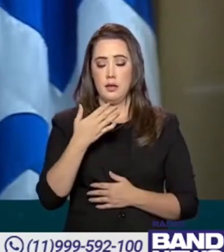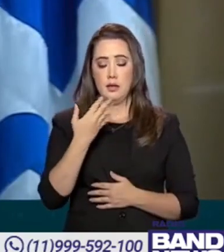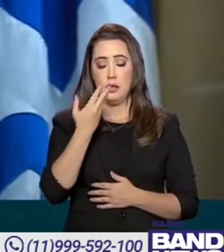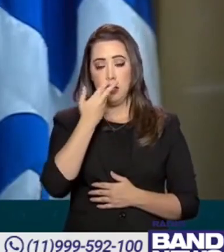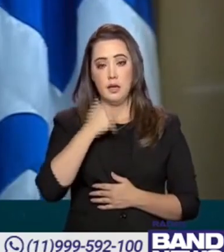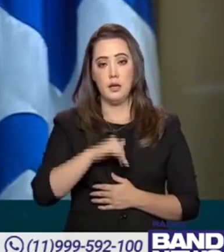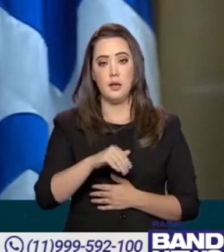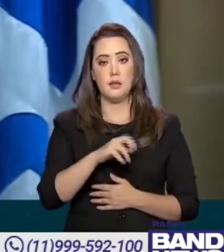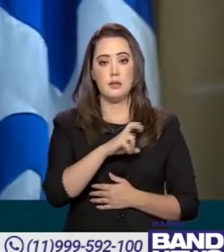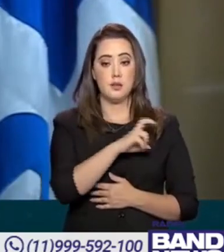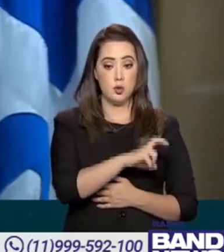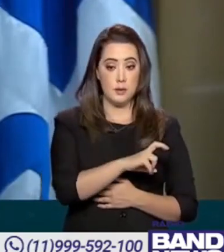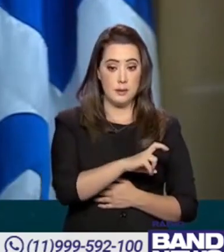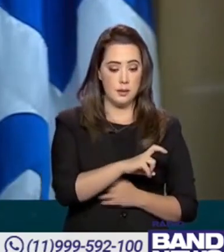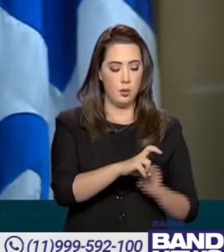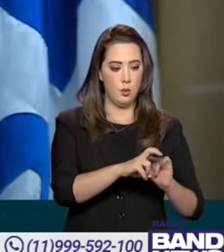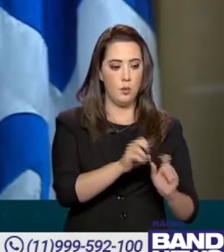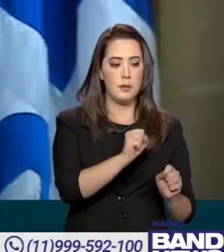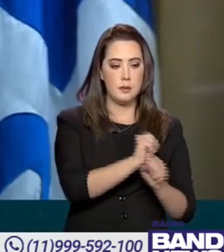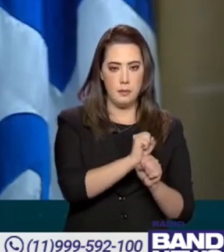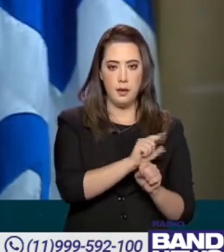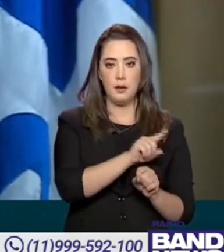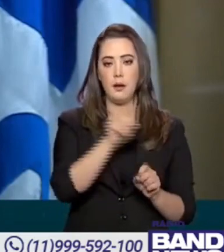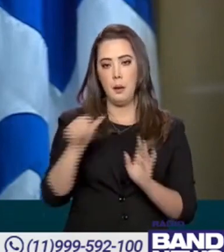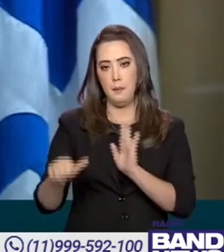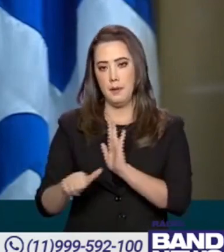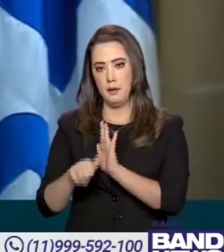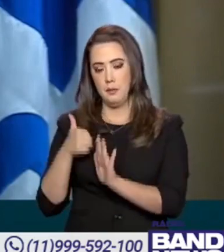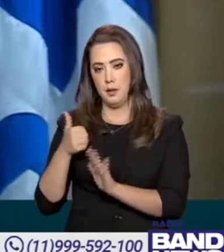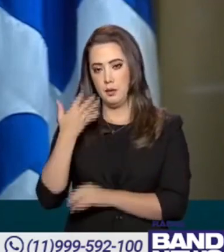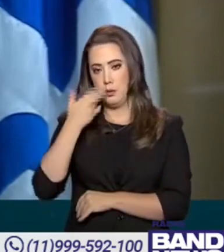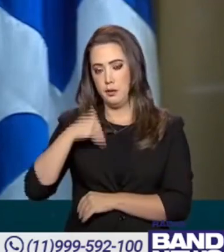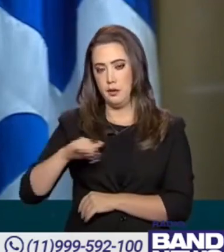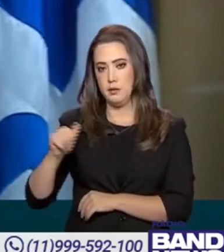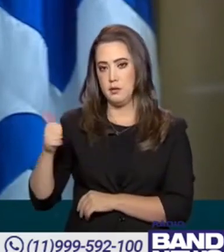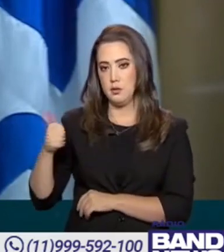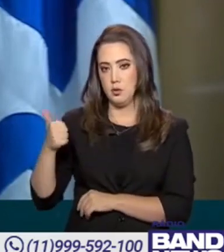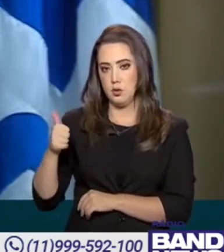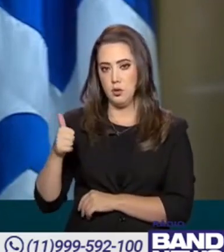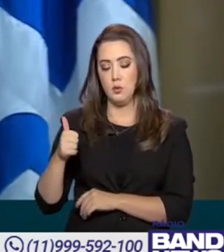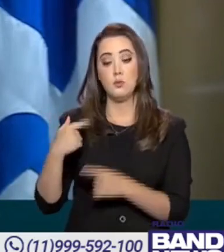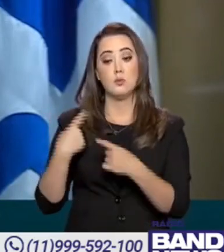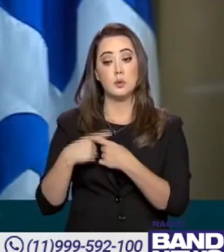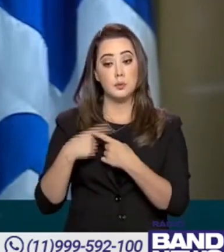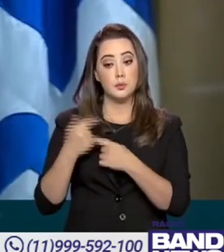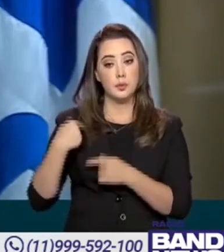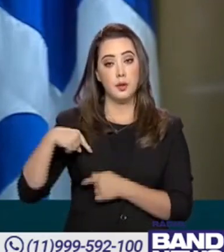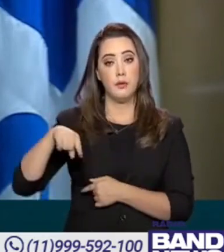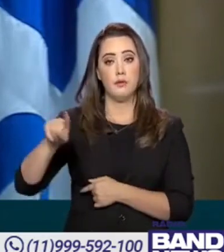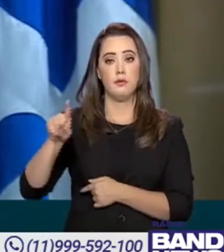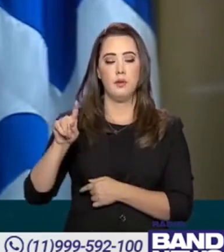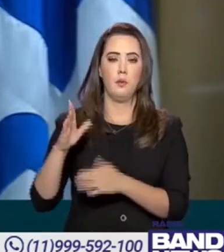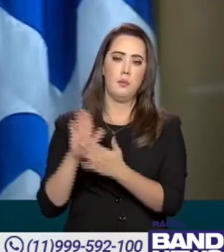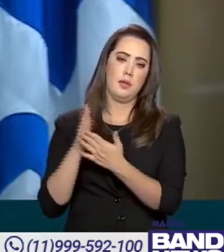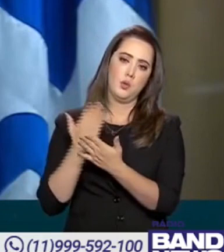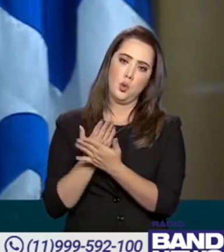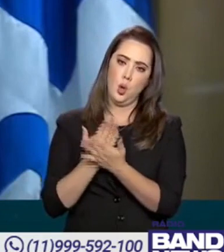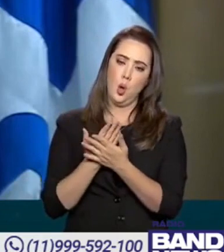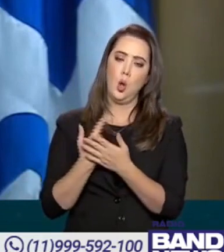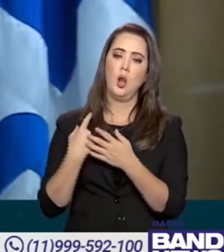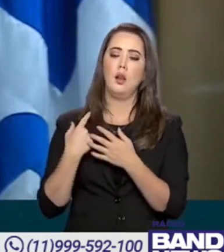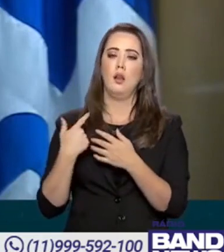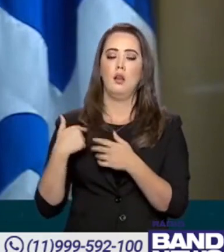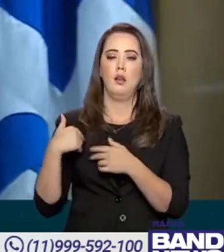um pouco mais de sintoma e também as crianças que saem mais, que têm mobilidade, que vão para as escolas. Porém,